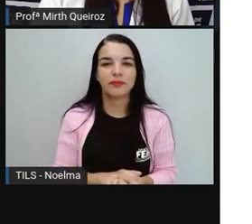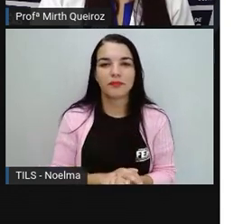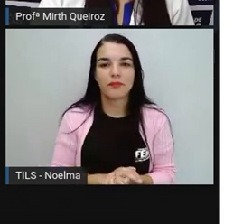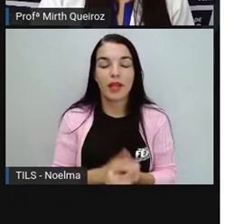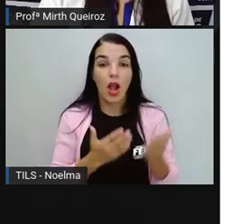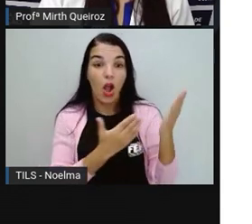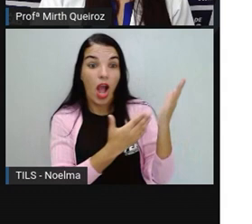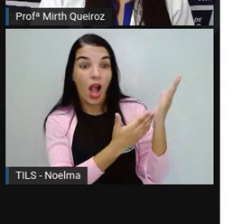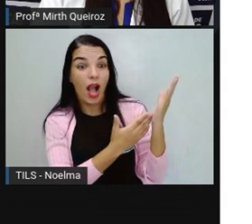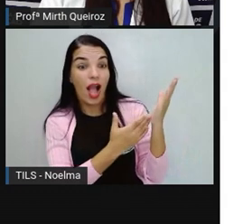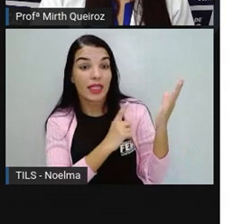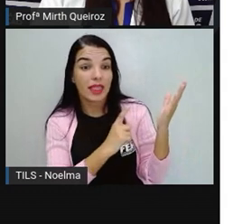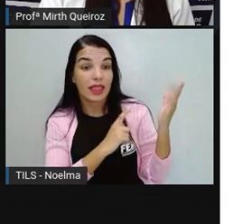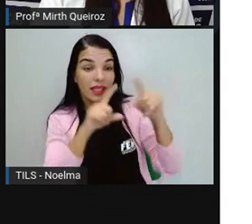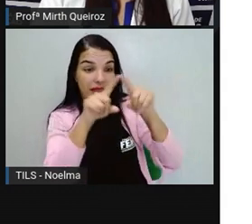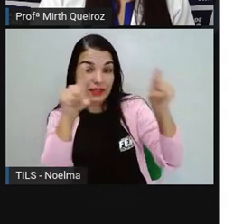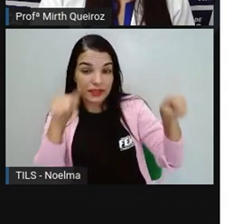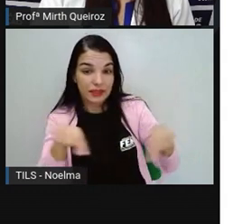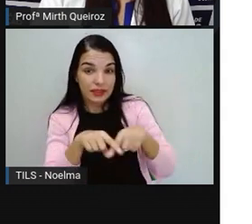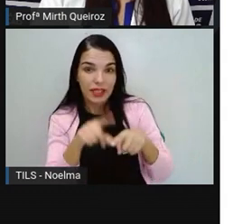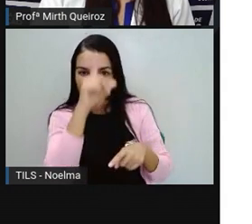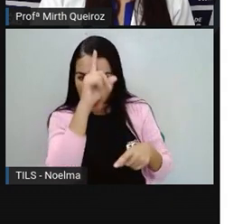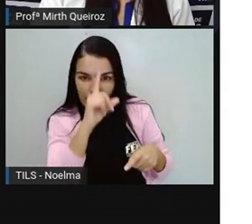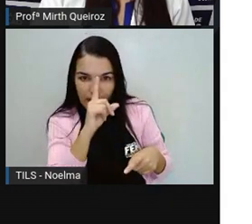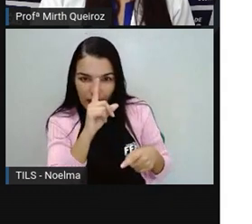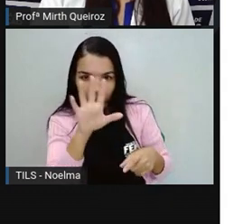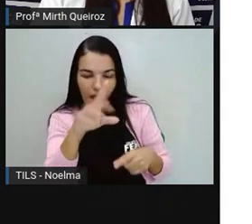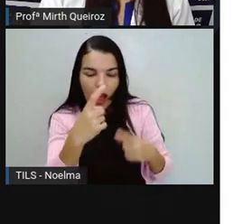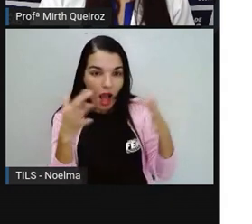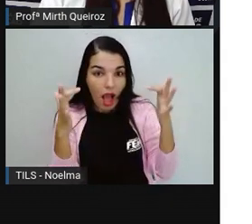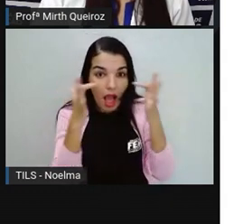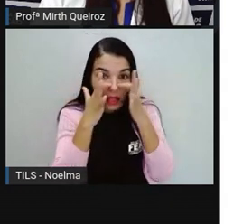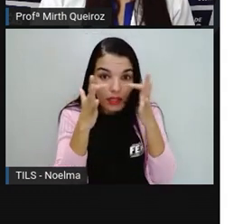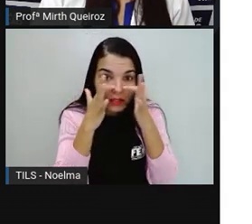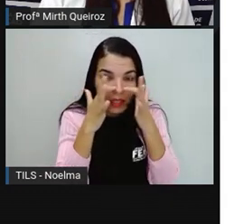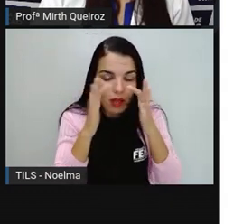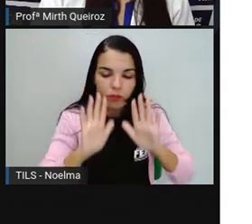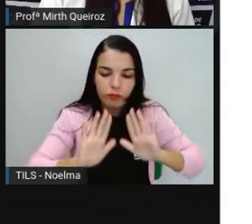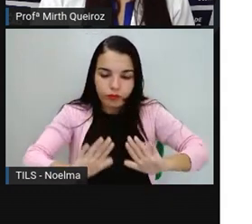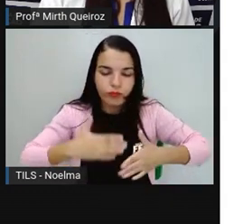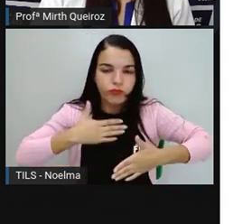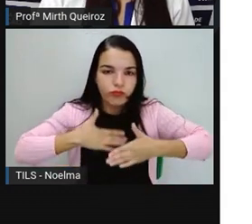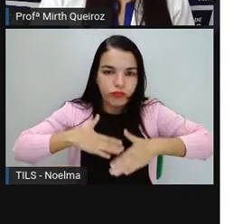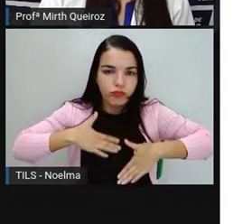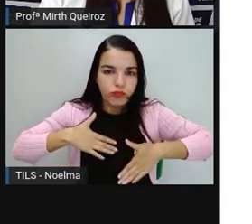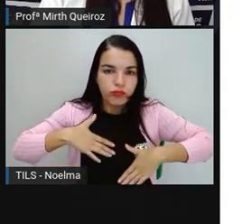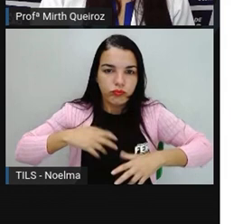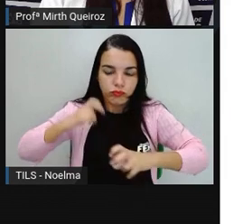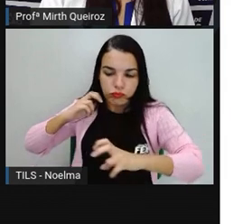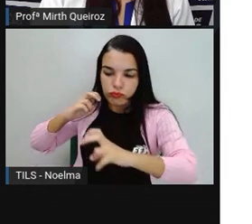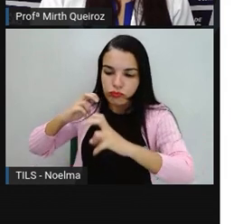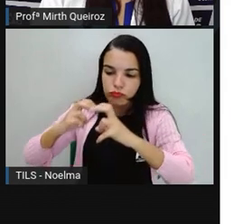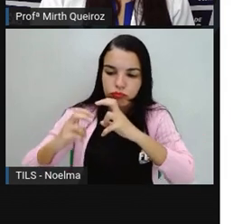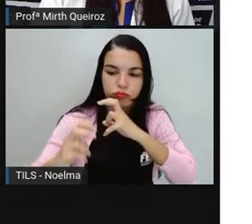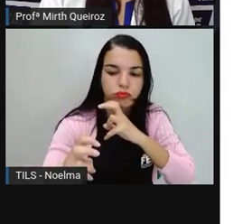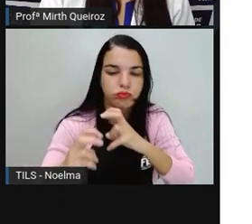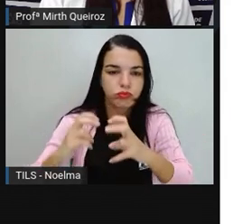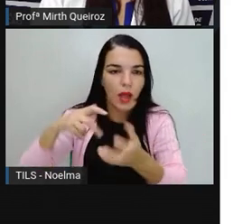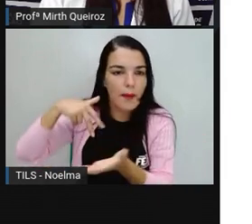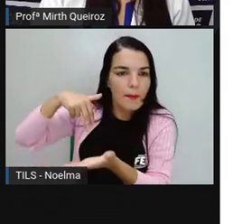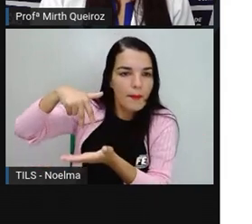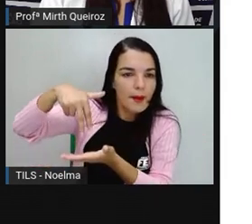pedestres. E temos também a imagem de uma pessoa atravessando. Neste caso, nós temos também o quê?